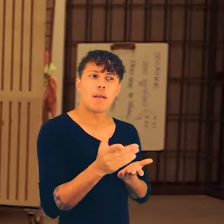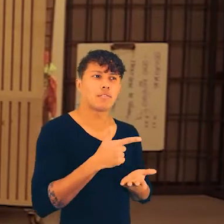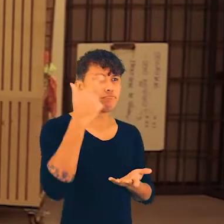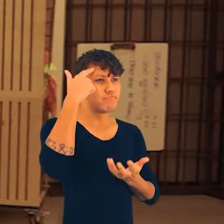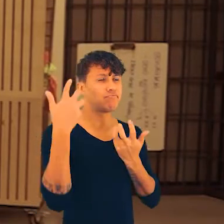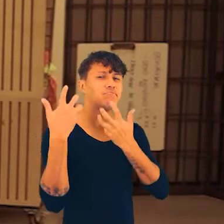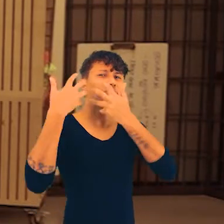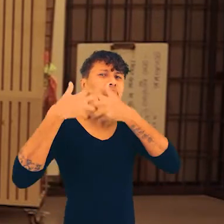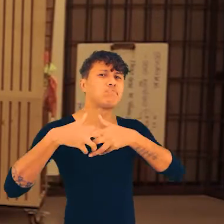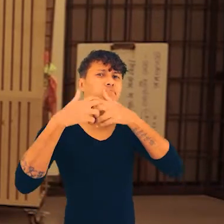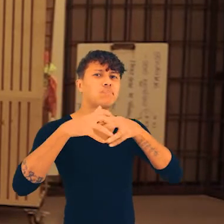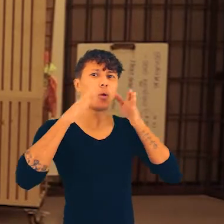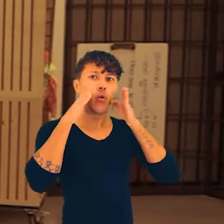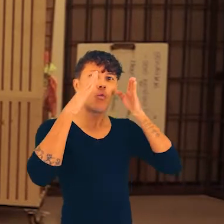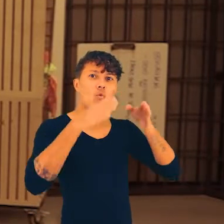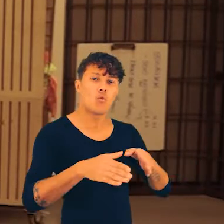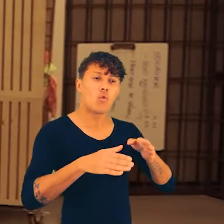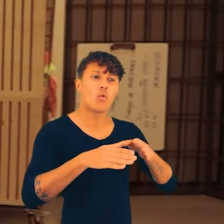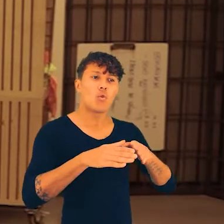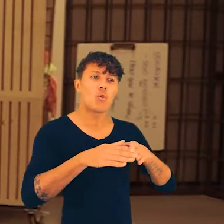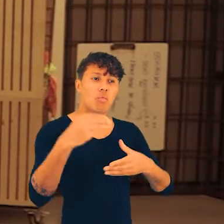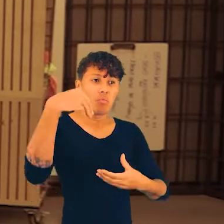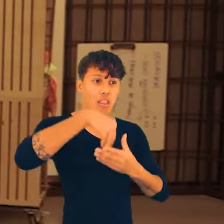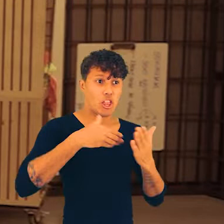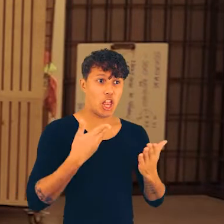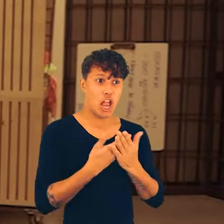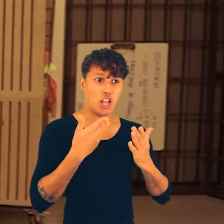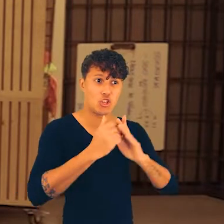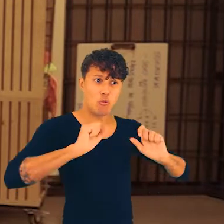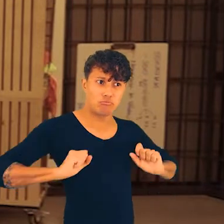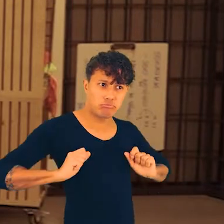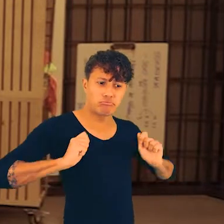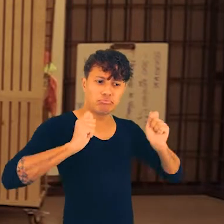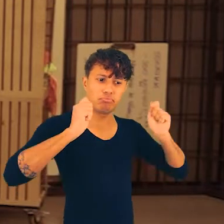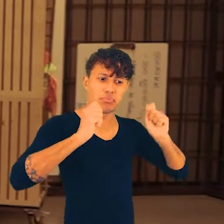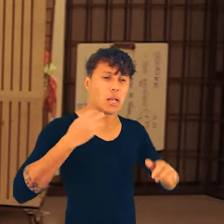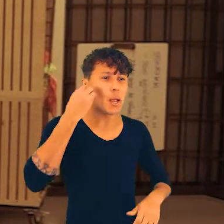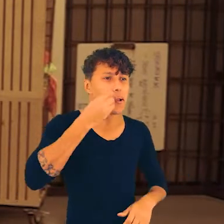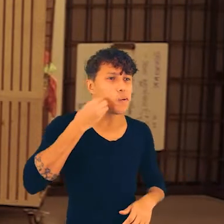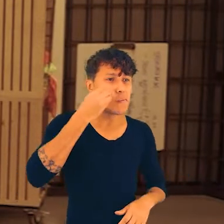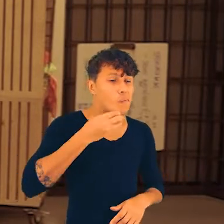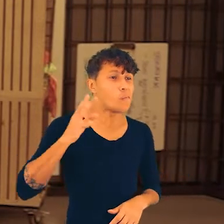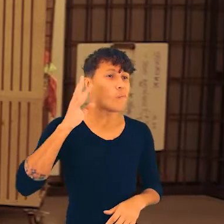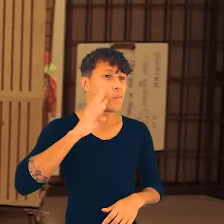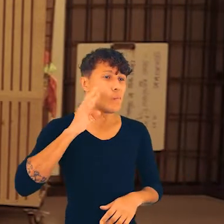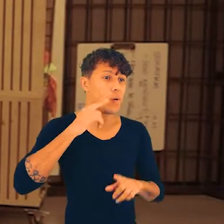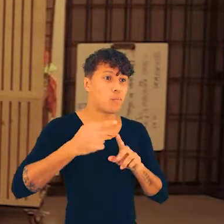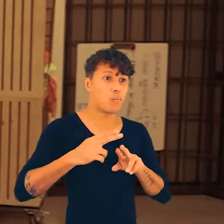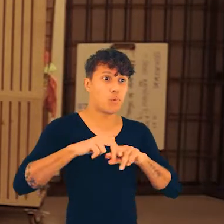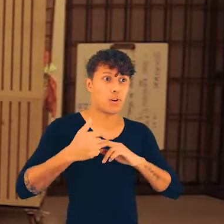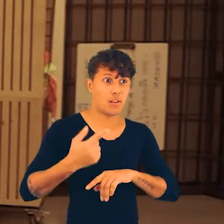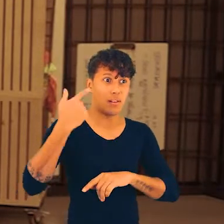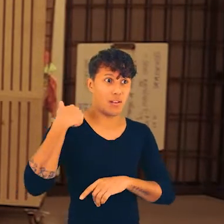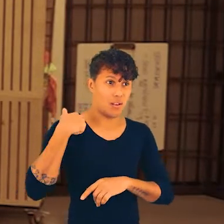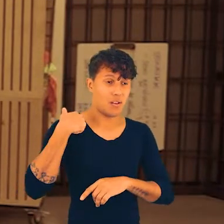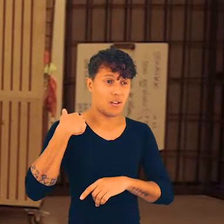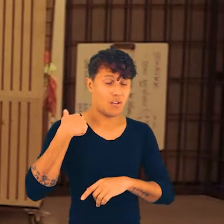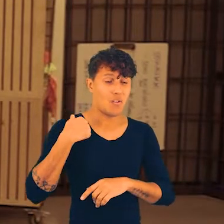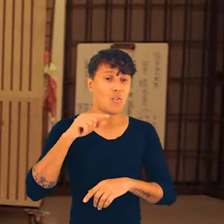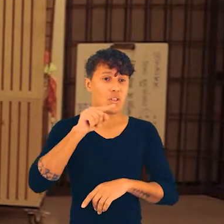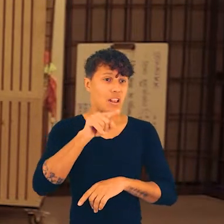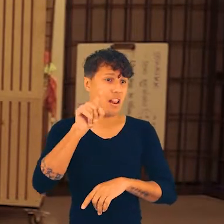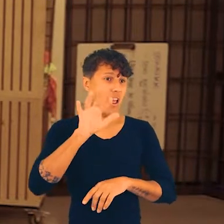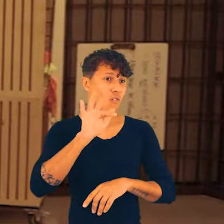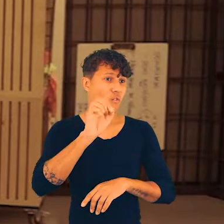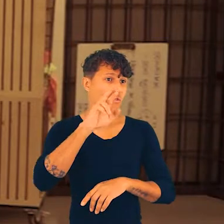começar a refletir e se engajar no ativismo dentro da escola. Sim. Mas teve uma experiência muito legal que foi participar de um